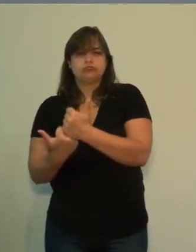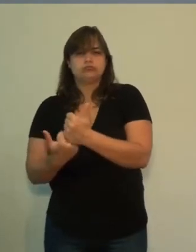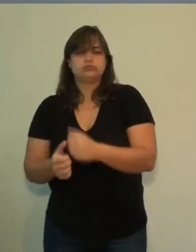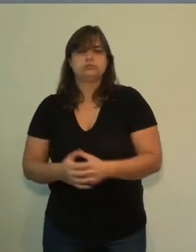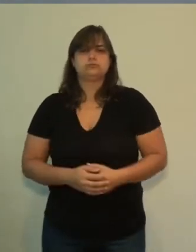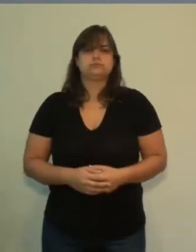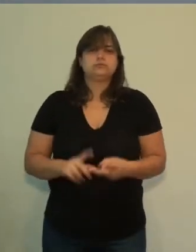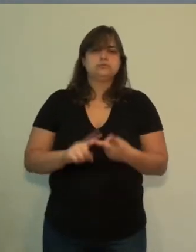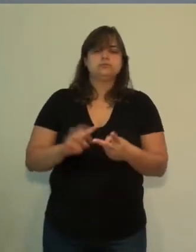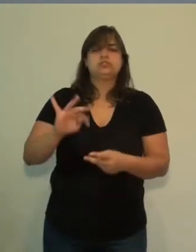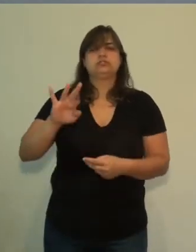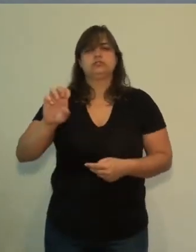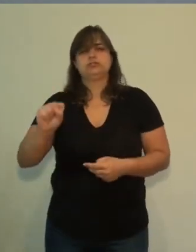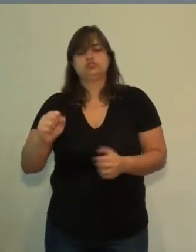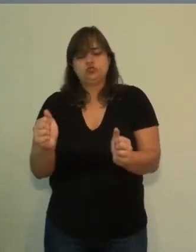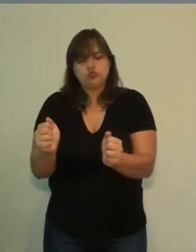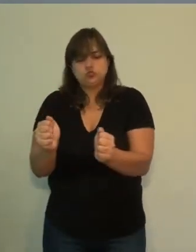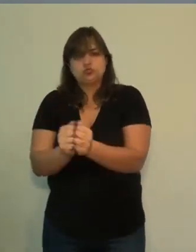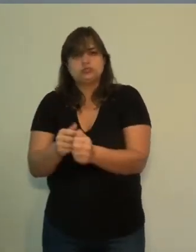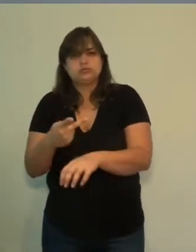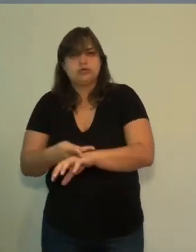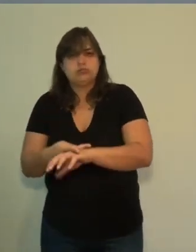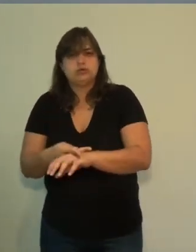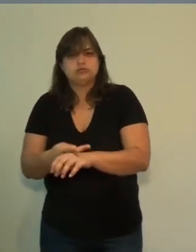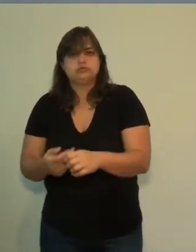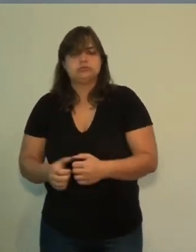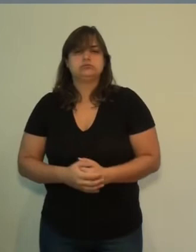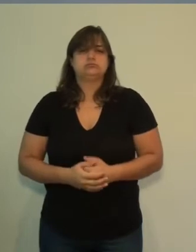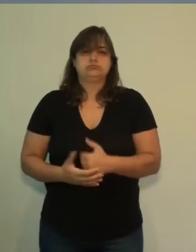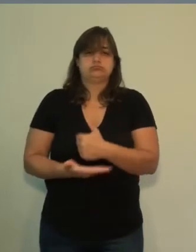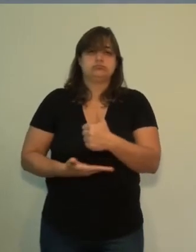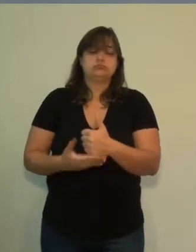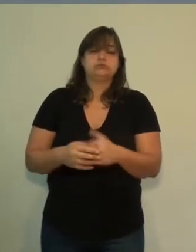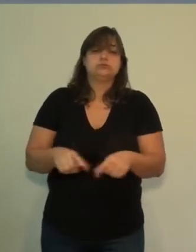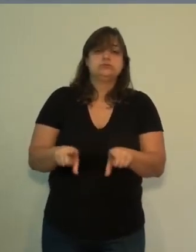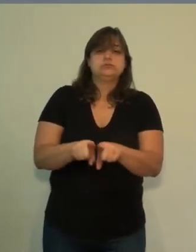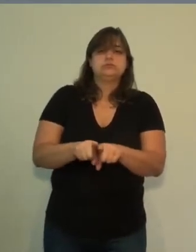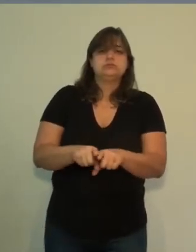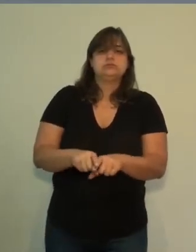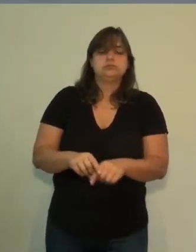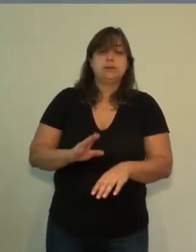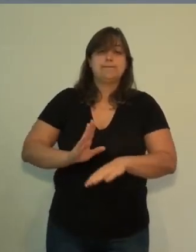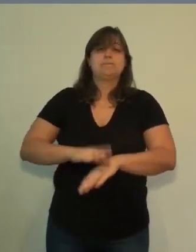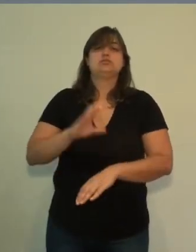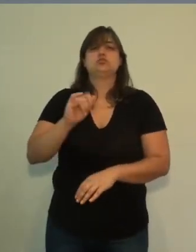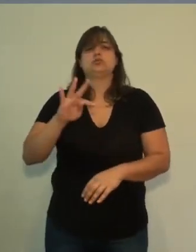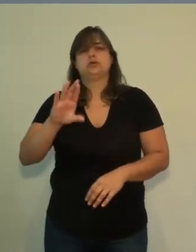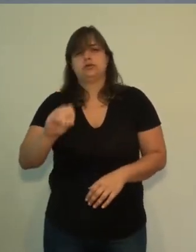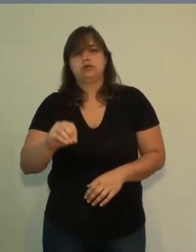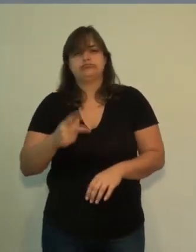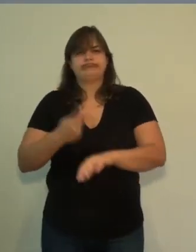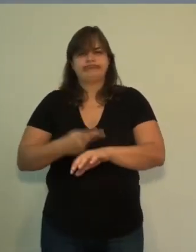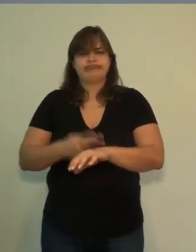colocamos tirantes juntando as pedras que constituem a fundação, e estamos injetando concreto por baixo da